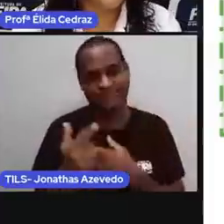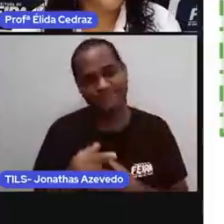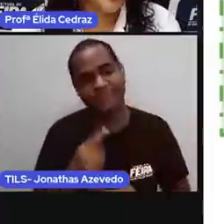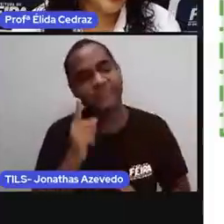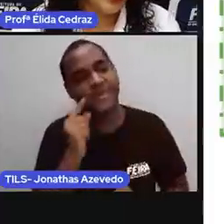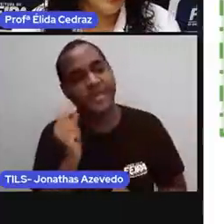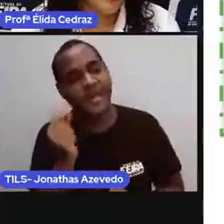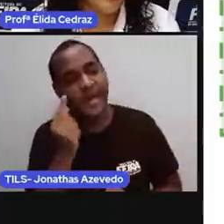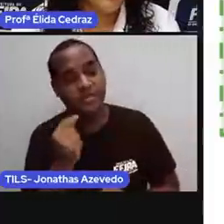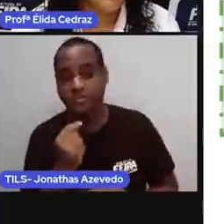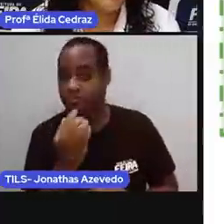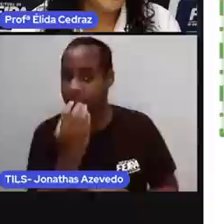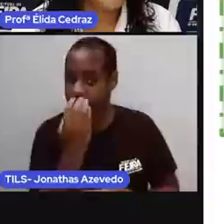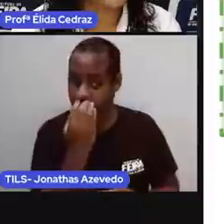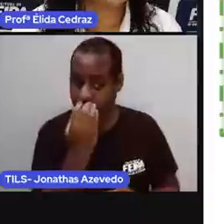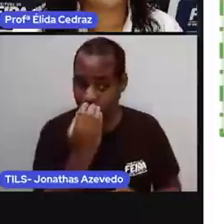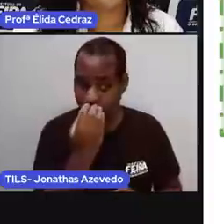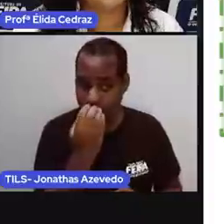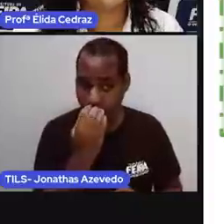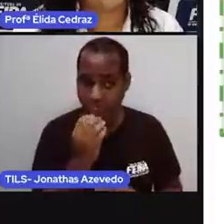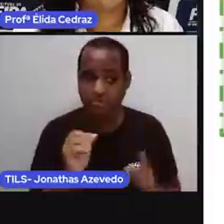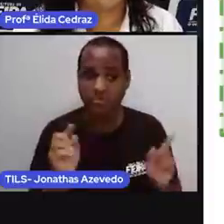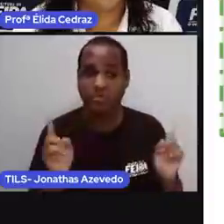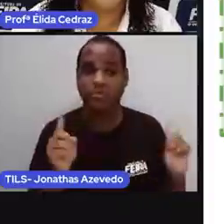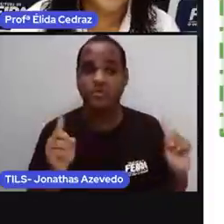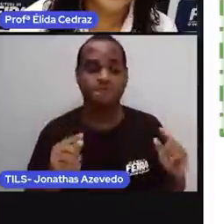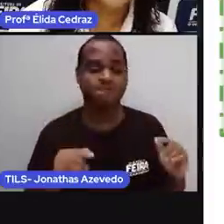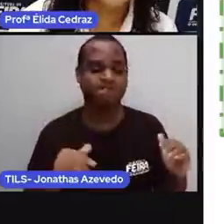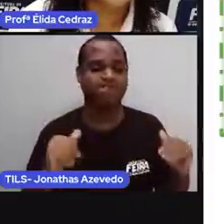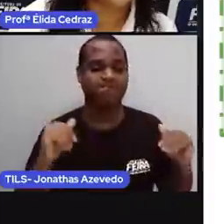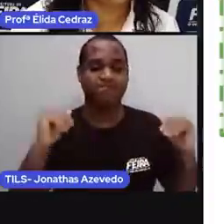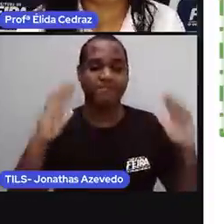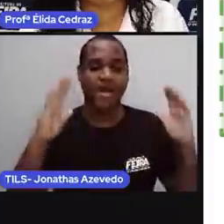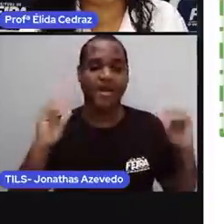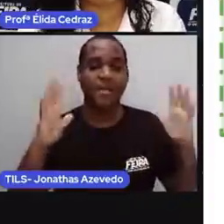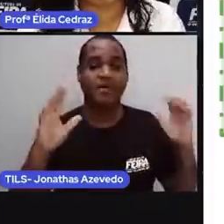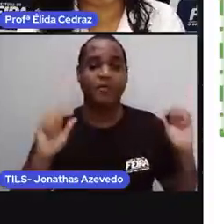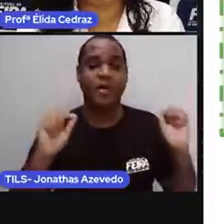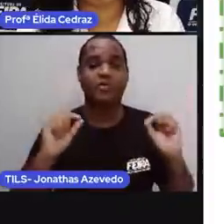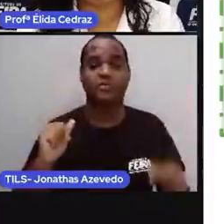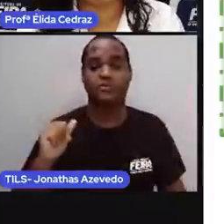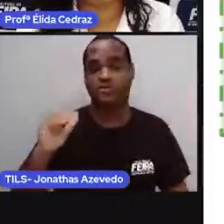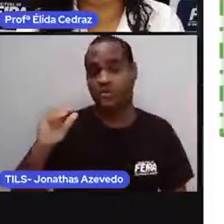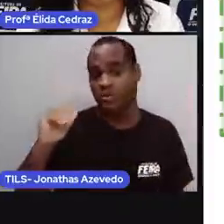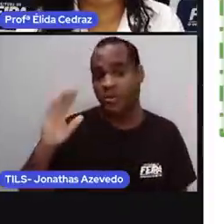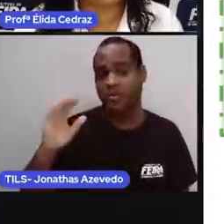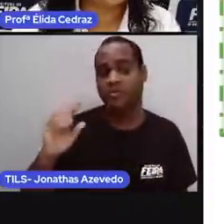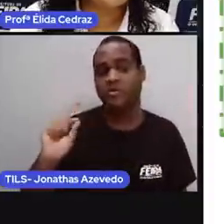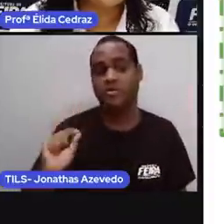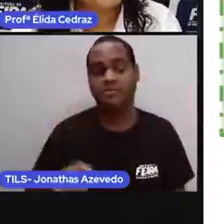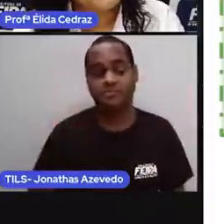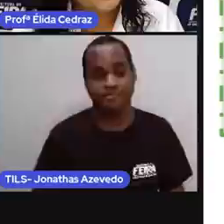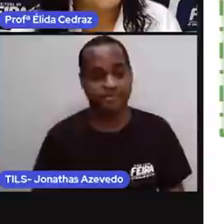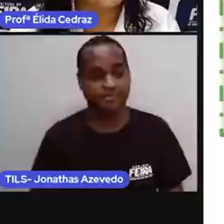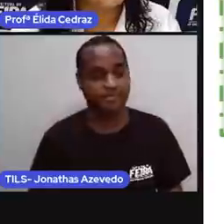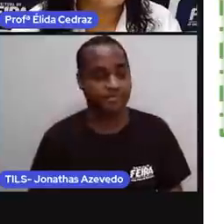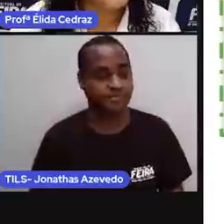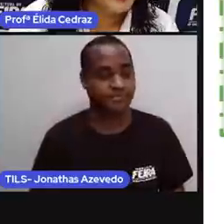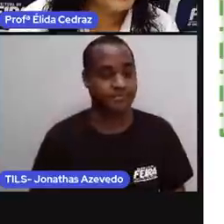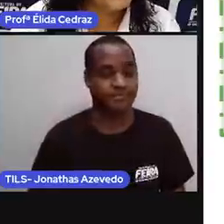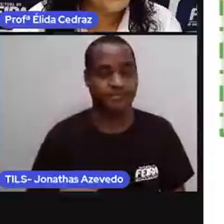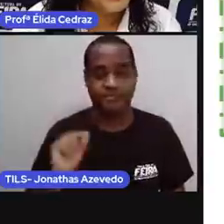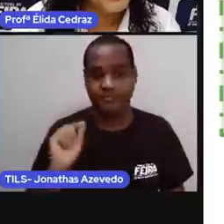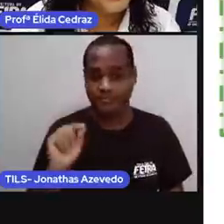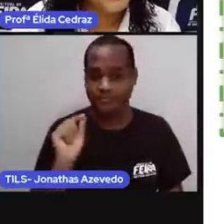e tem um cachorro. Quem é maior? O gato ou o cachorro? Quem é mais pesado?